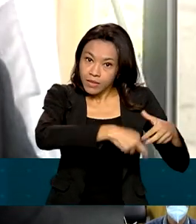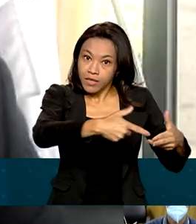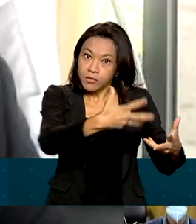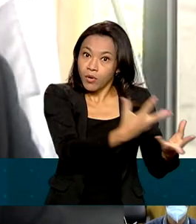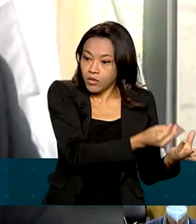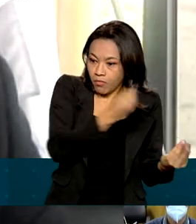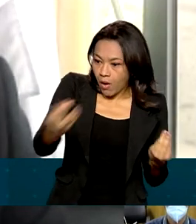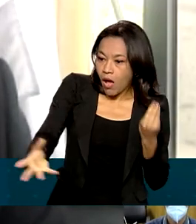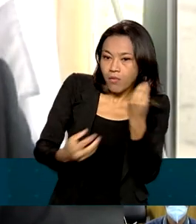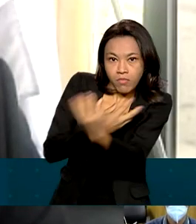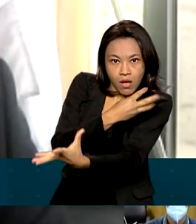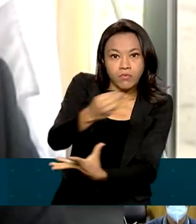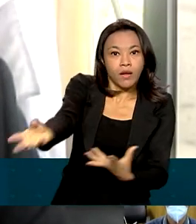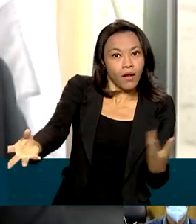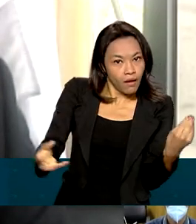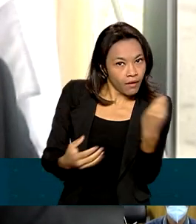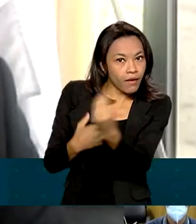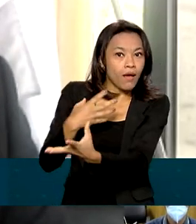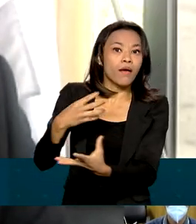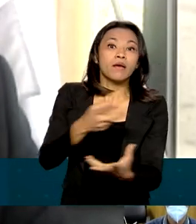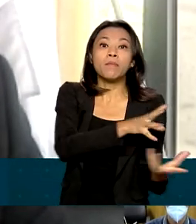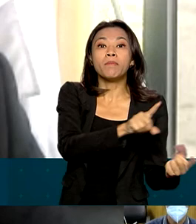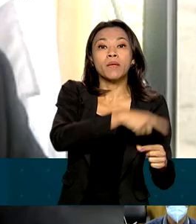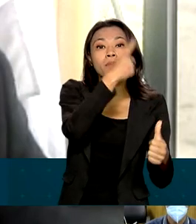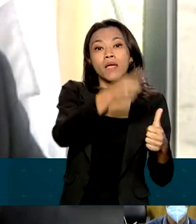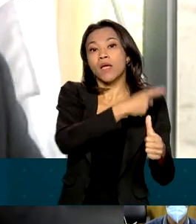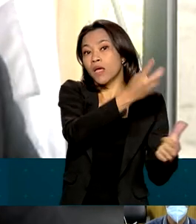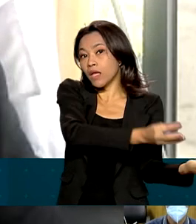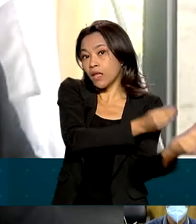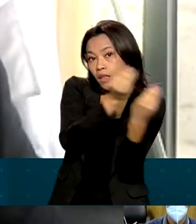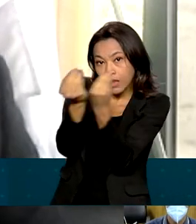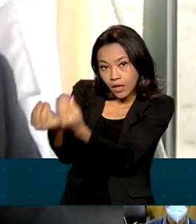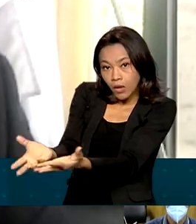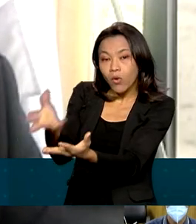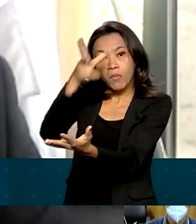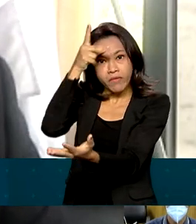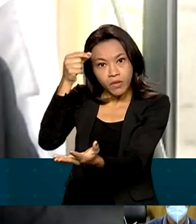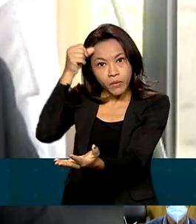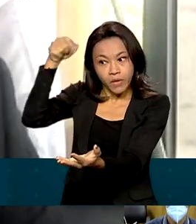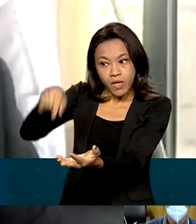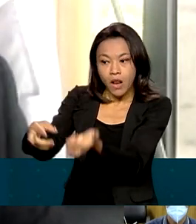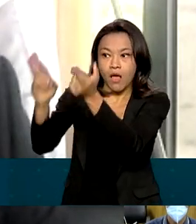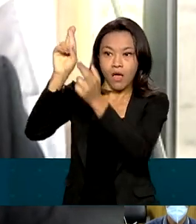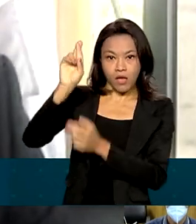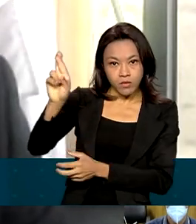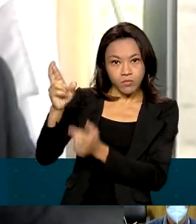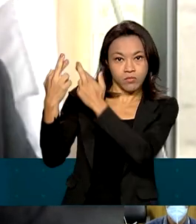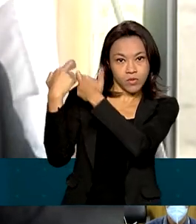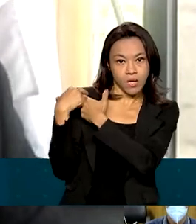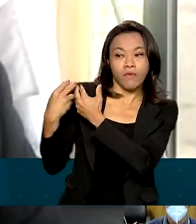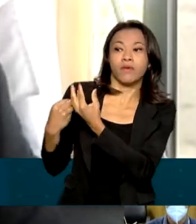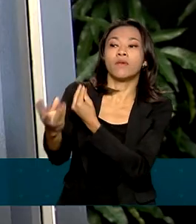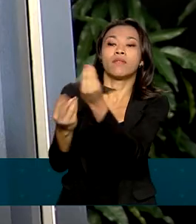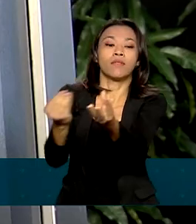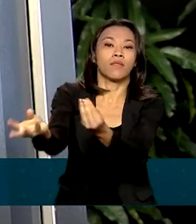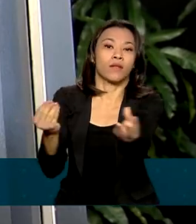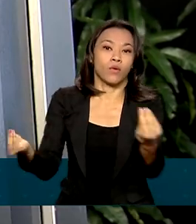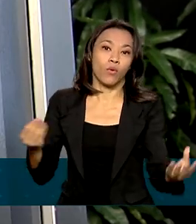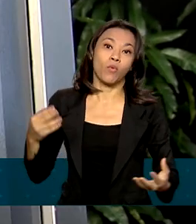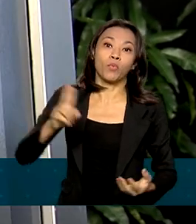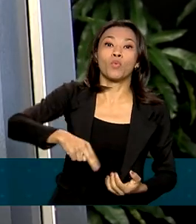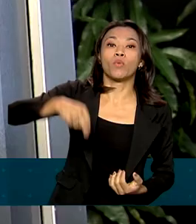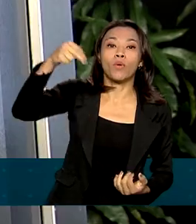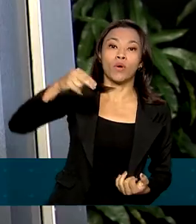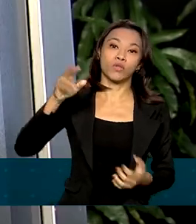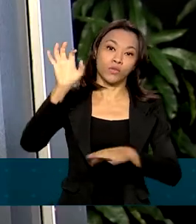sociedade, foram entregues para a prefeitura e a prefeitura fez a distribuição para a sociedade do norte de Minas. A Receita